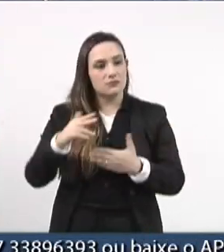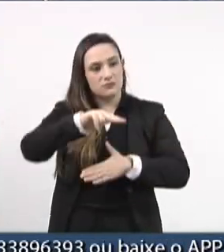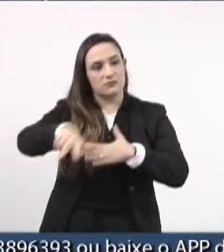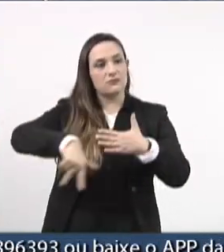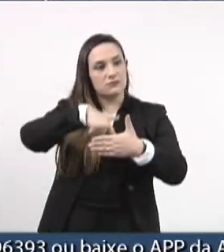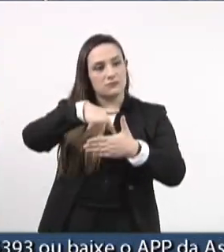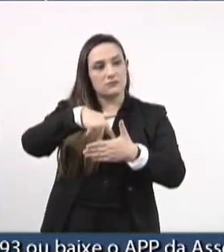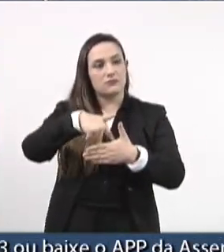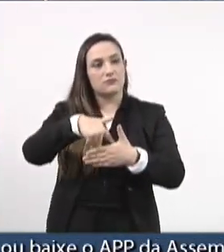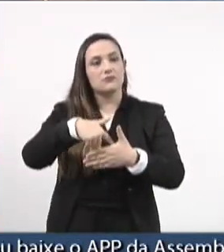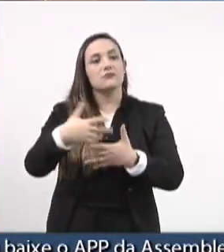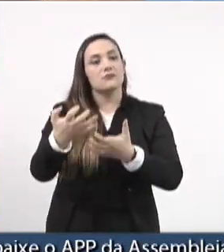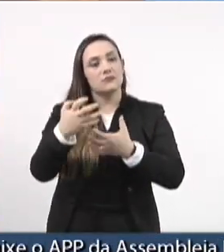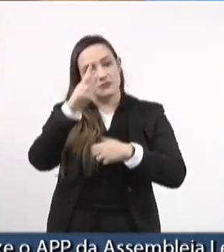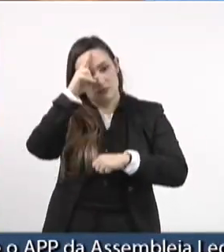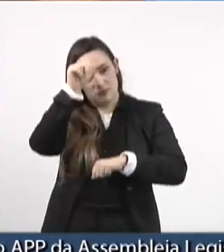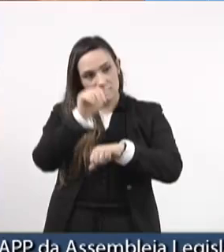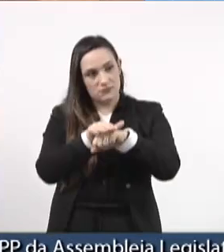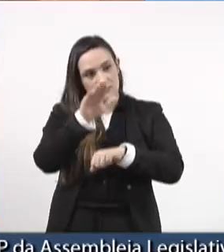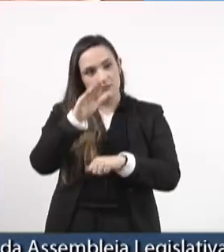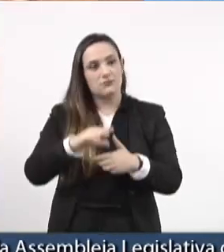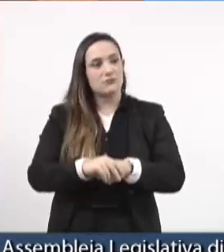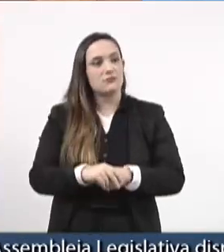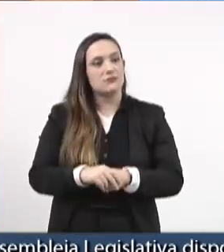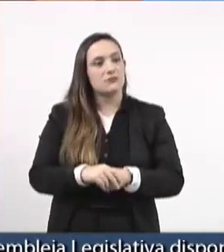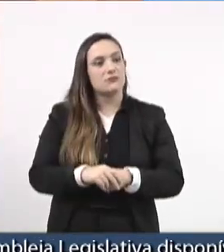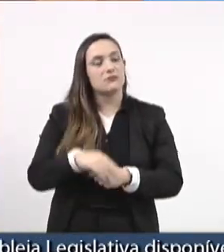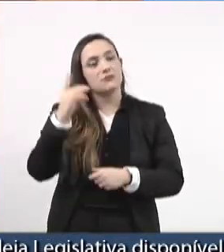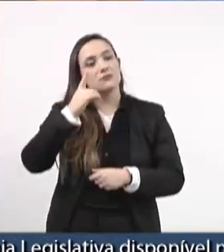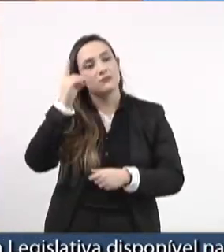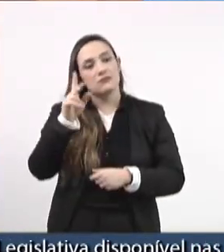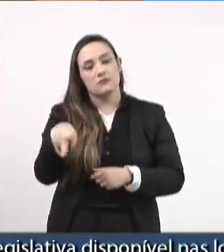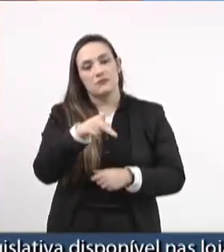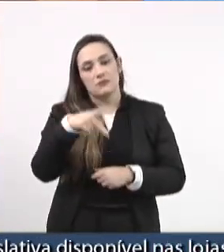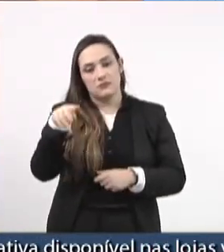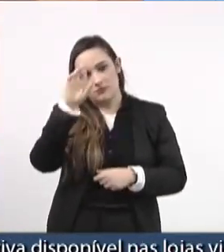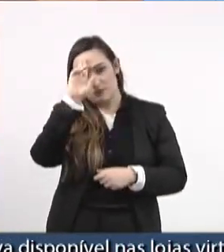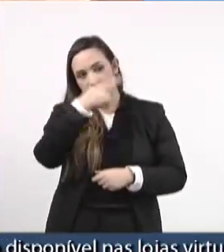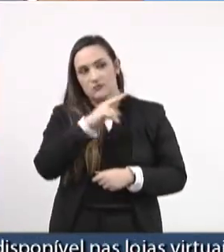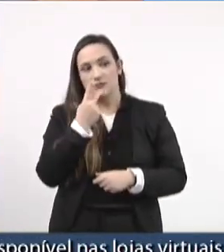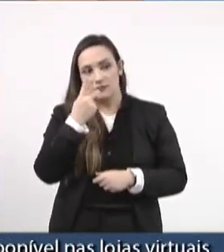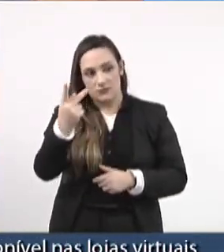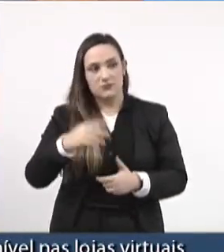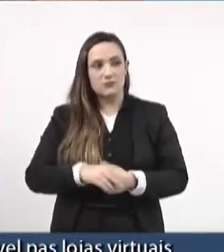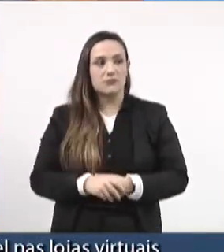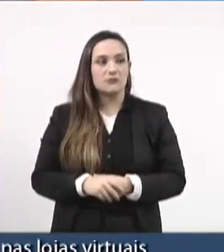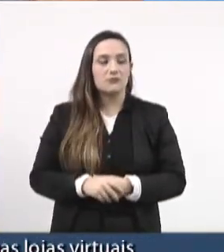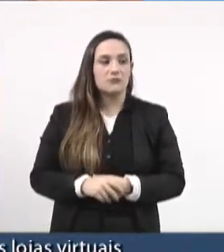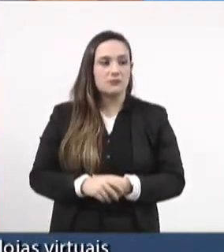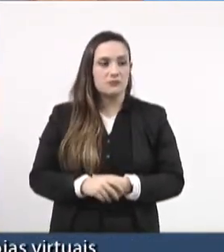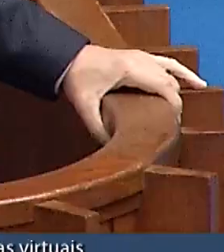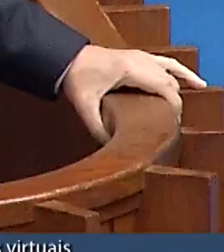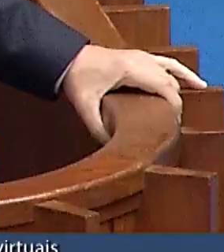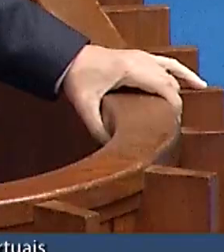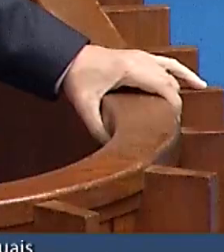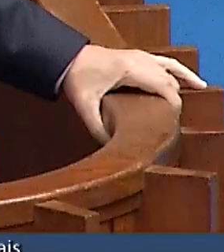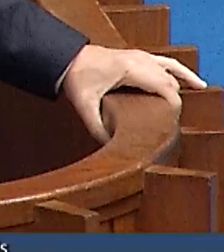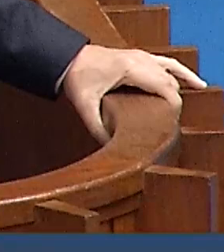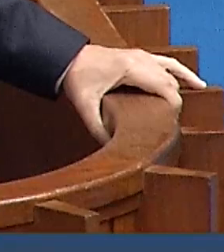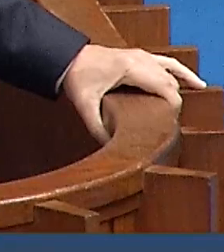fortalecer aquilo que o deputado professor Rinaldo estava colocando, que acho importante